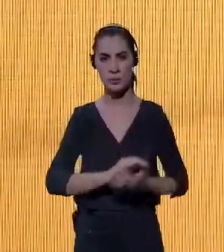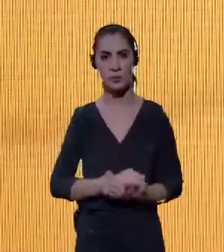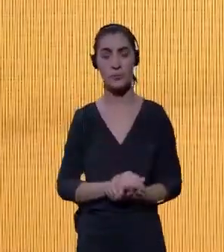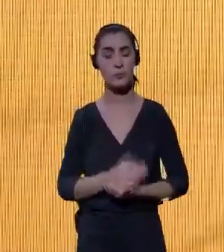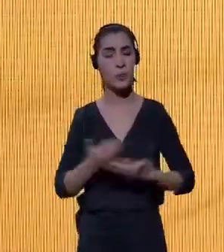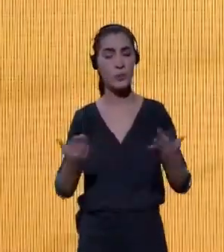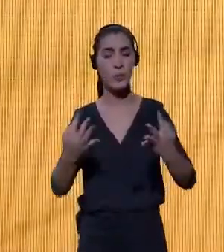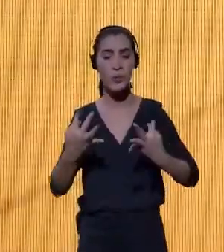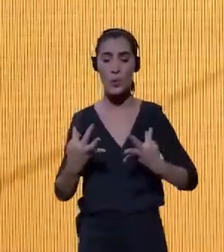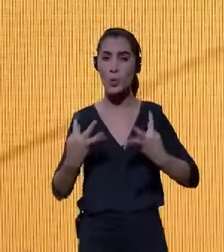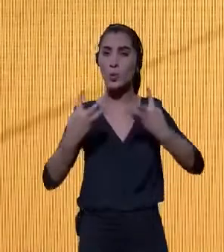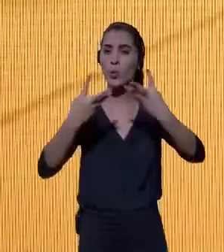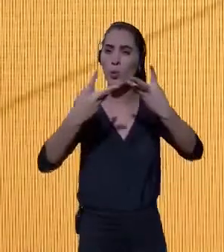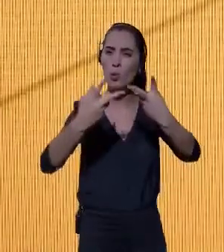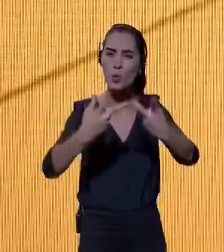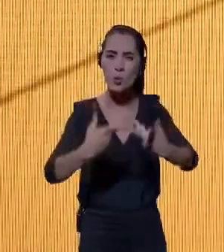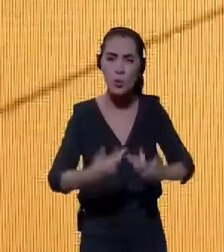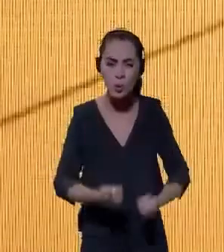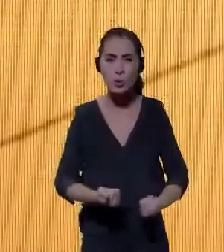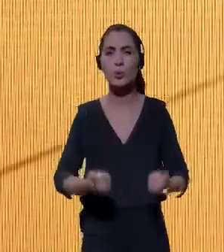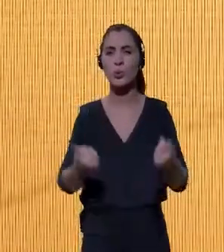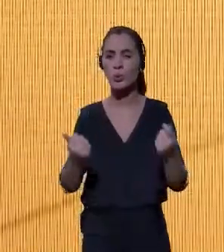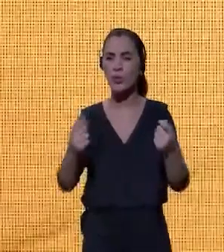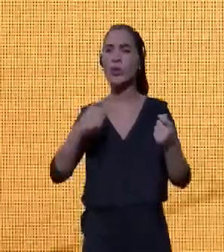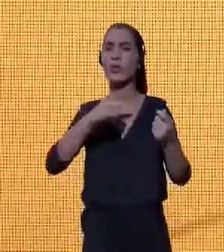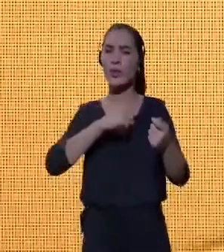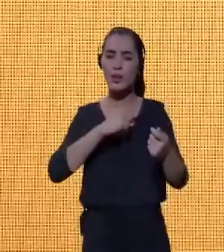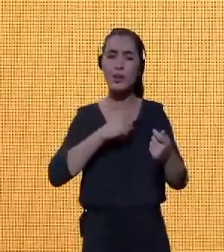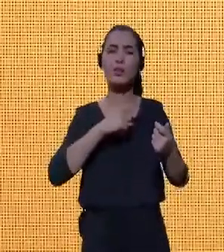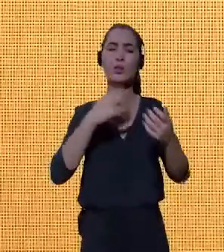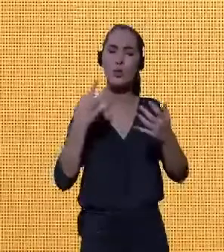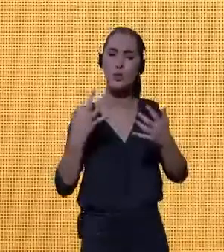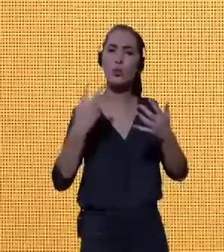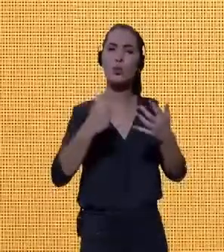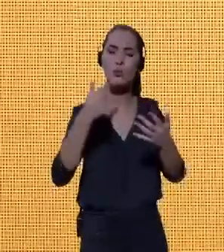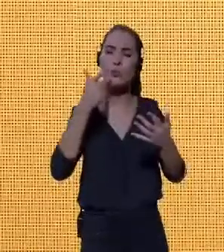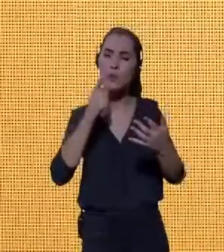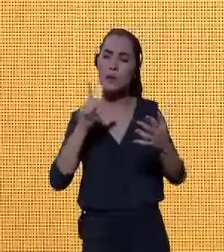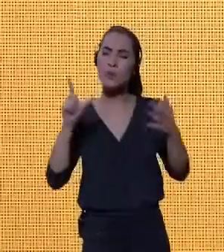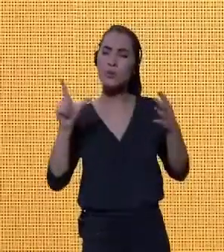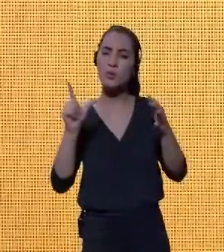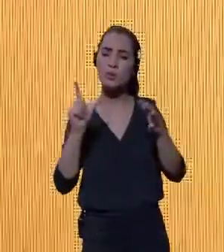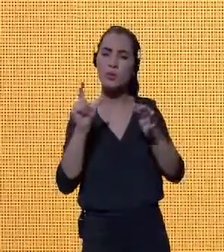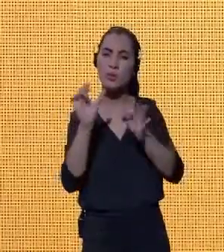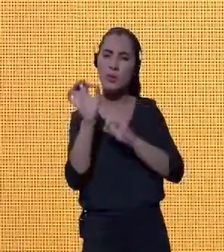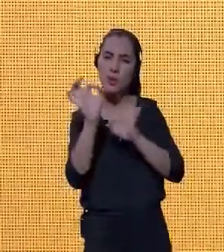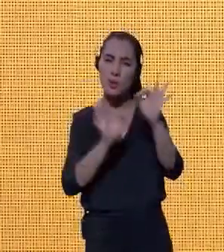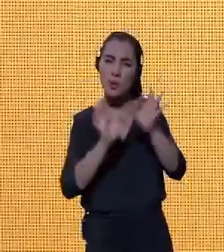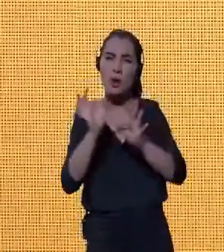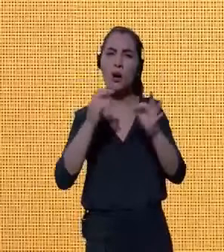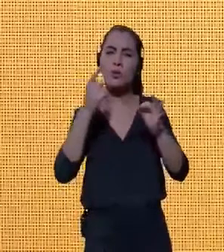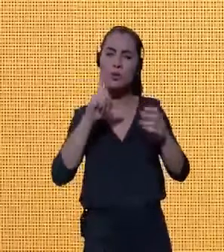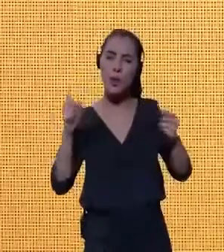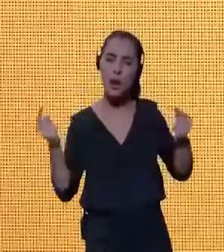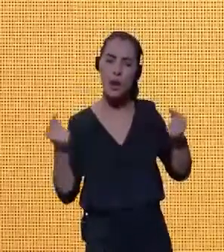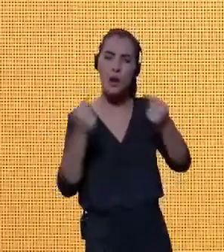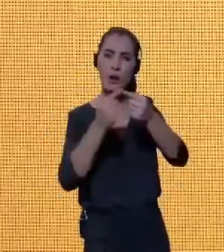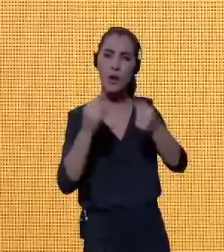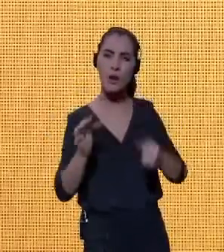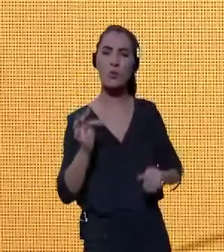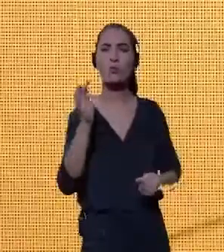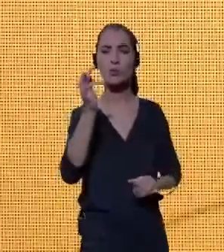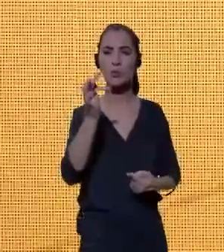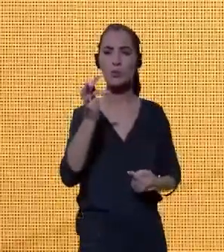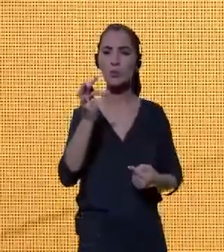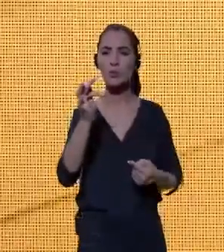todos os ingredientes para resultado transformador e alinhado às exigências do futuro, ou melhor, do nosso